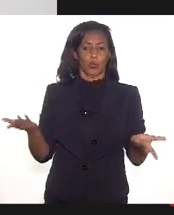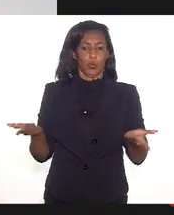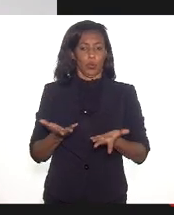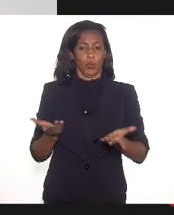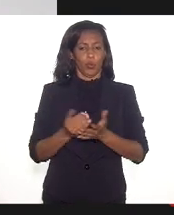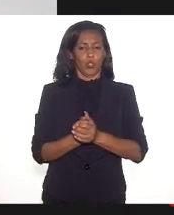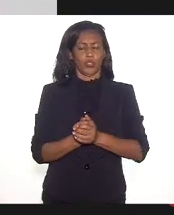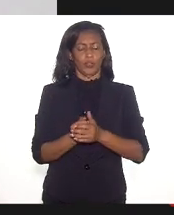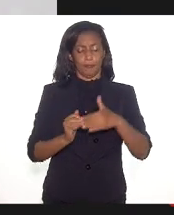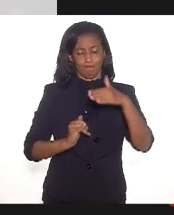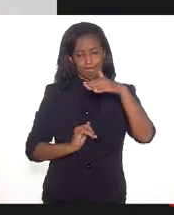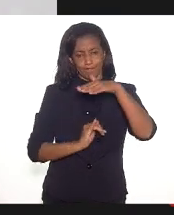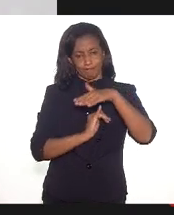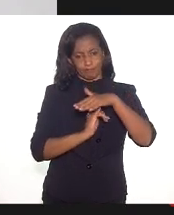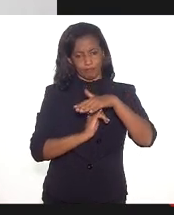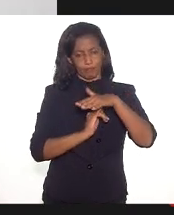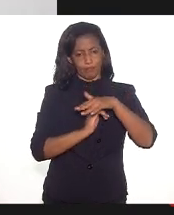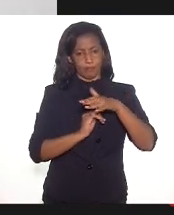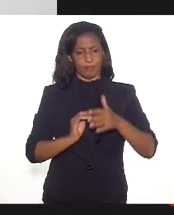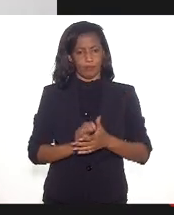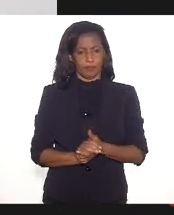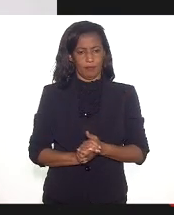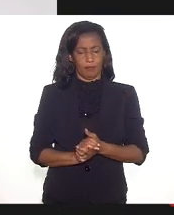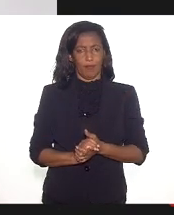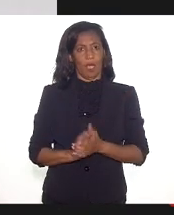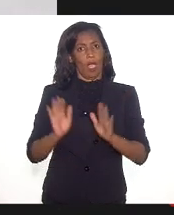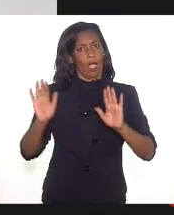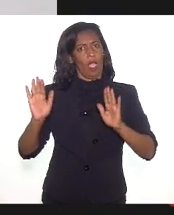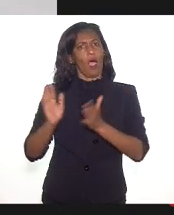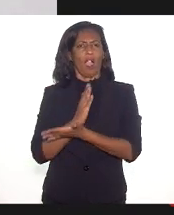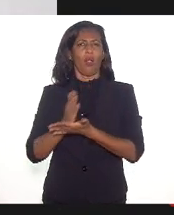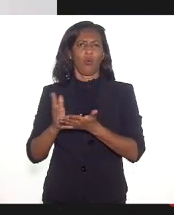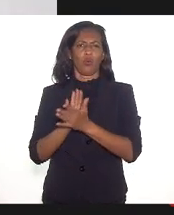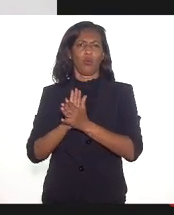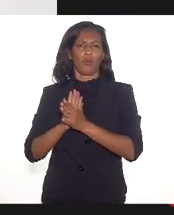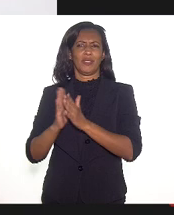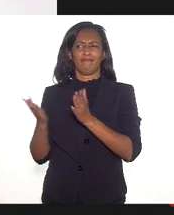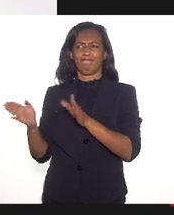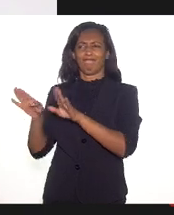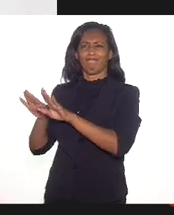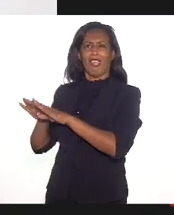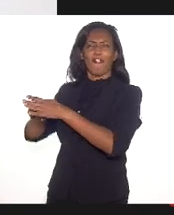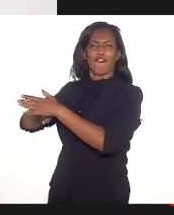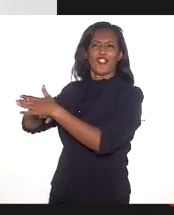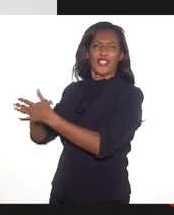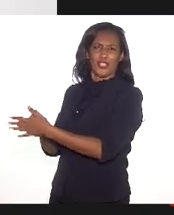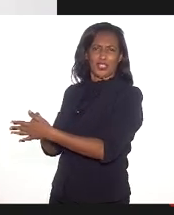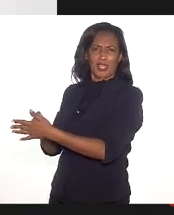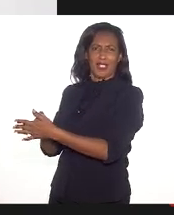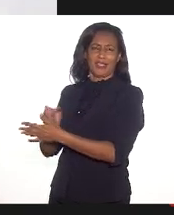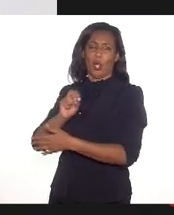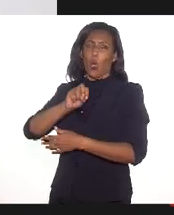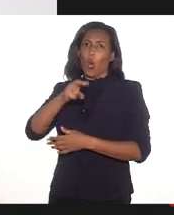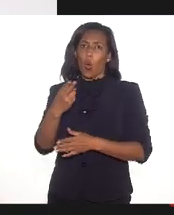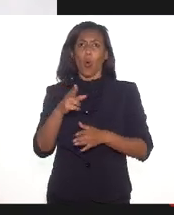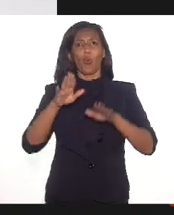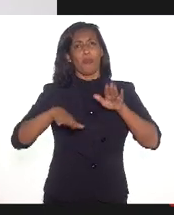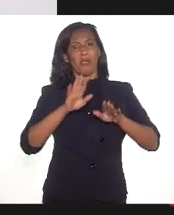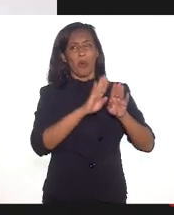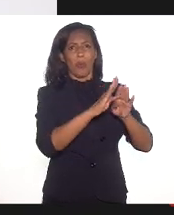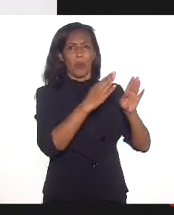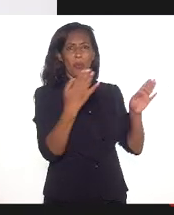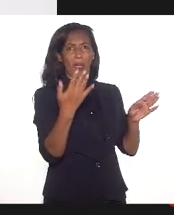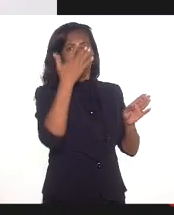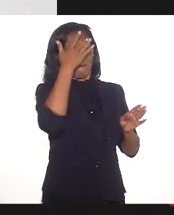essas instituições estão fechadas, ou mesmo quando abre, o público